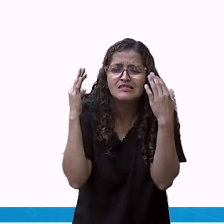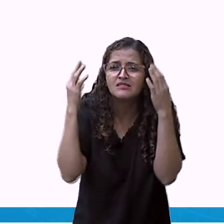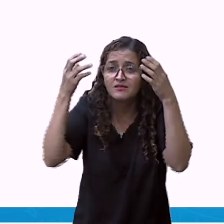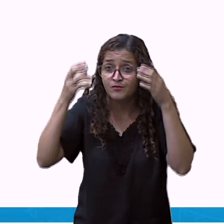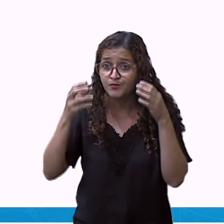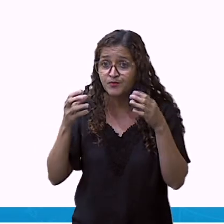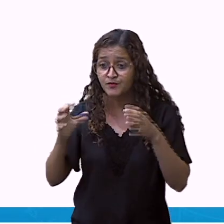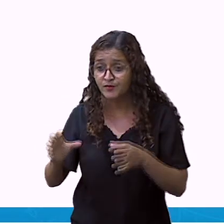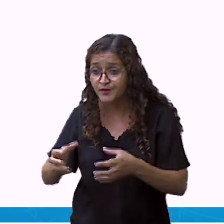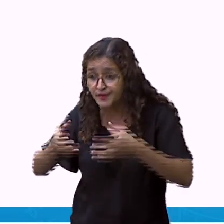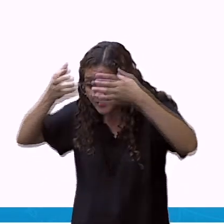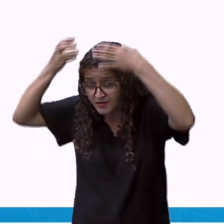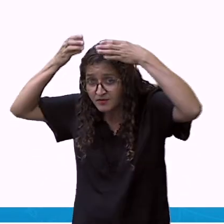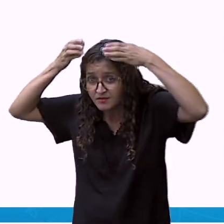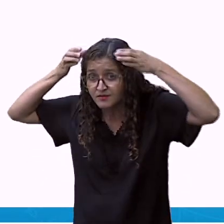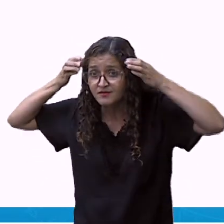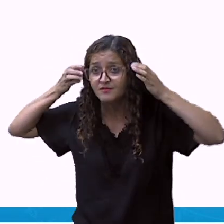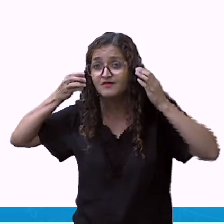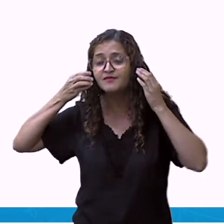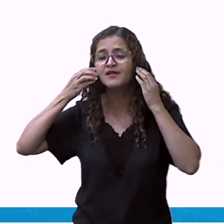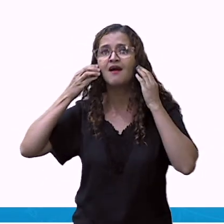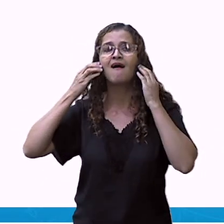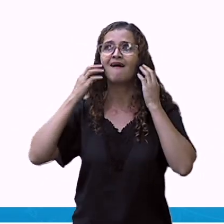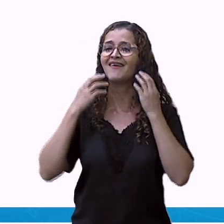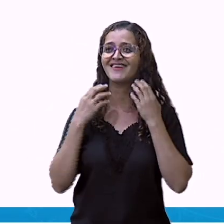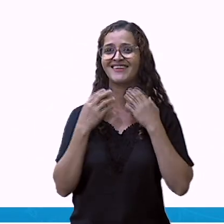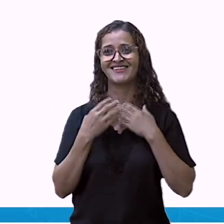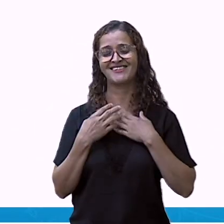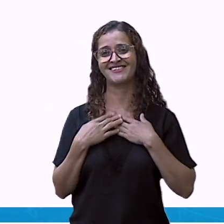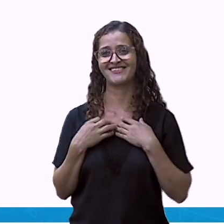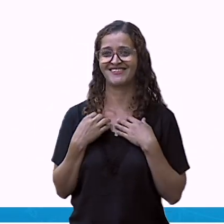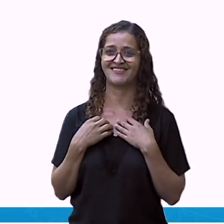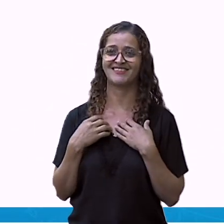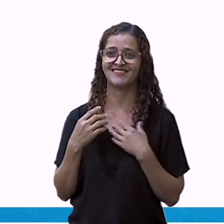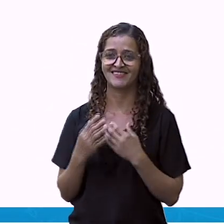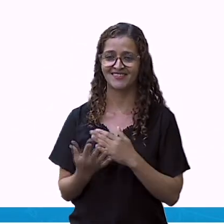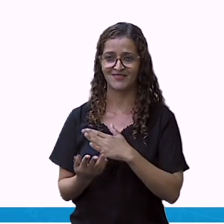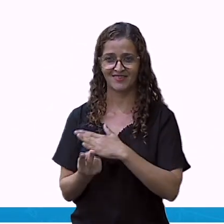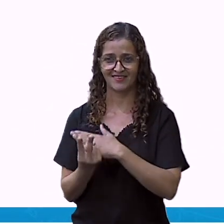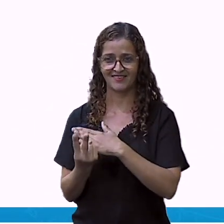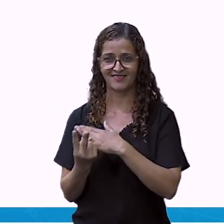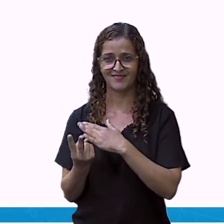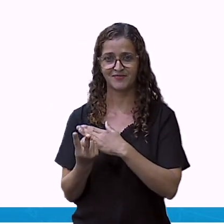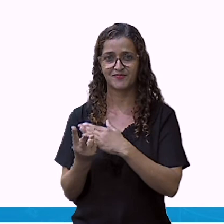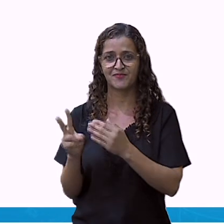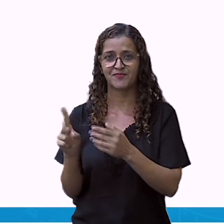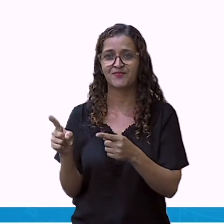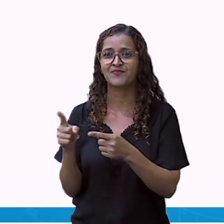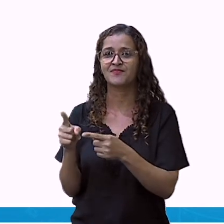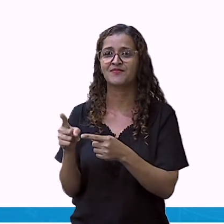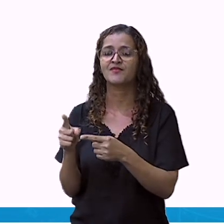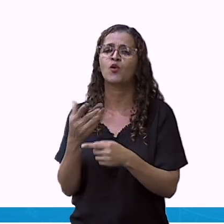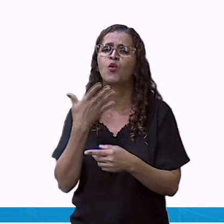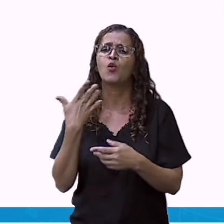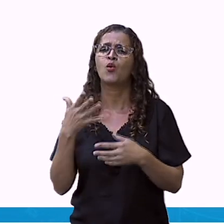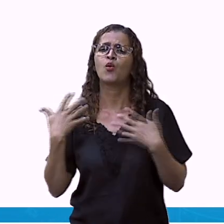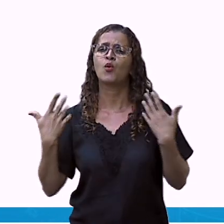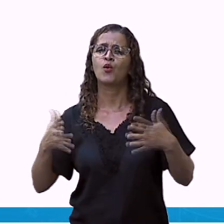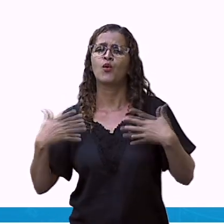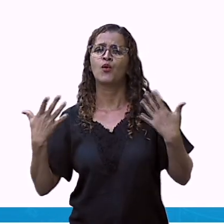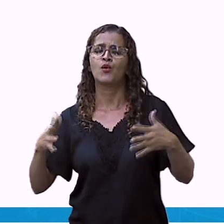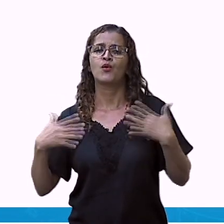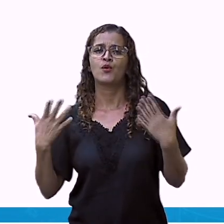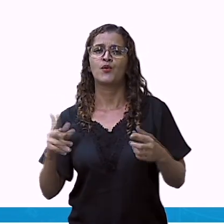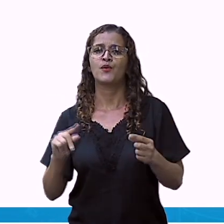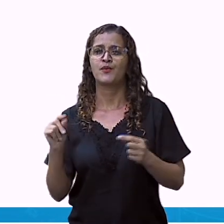gorrozinho para ficarmos mais aquecidos. E agora? No verão, a gente